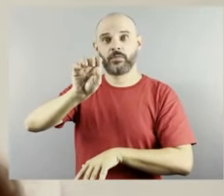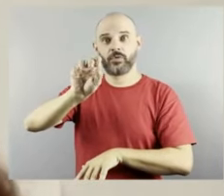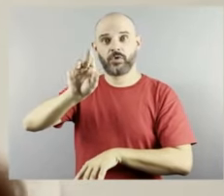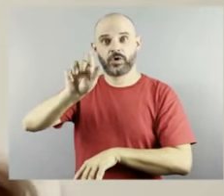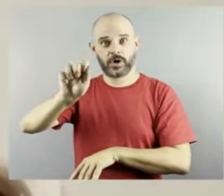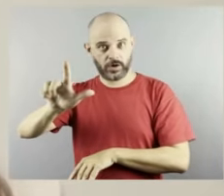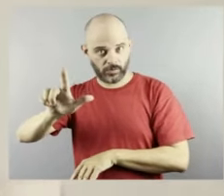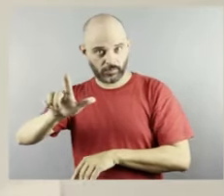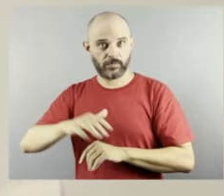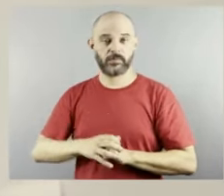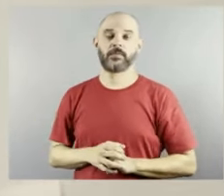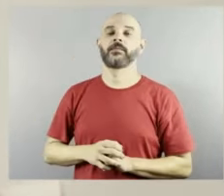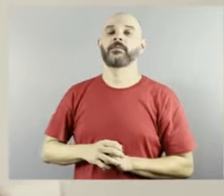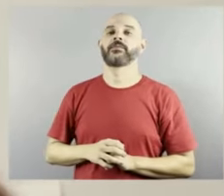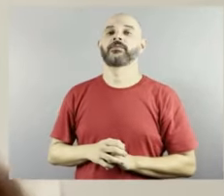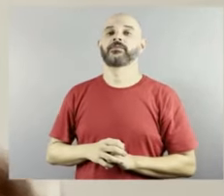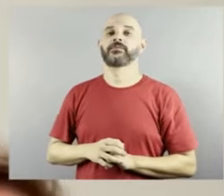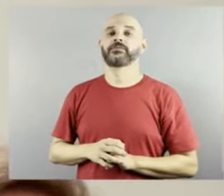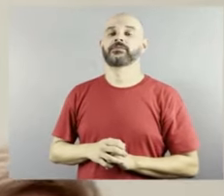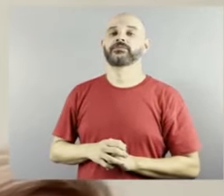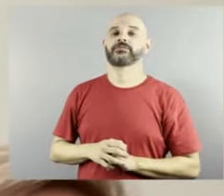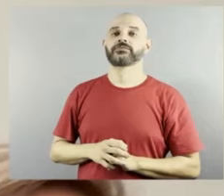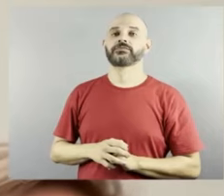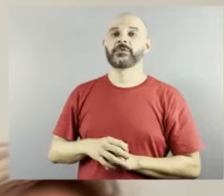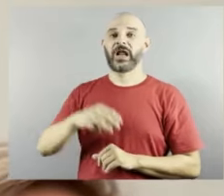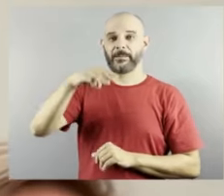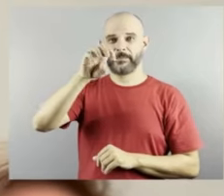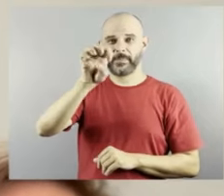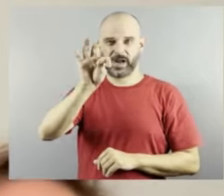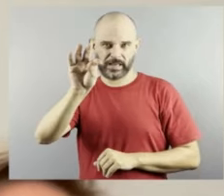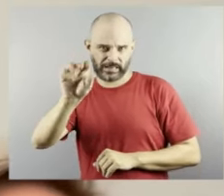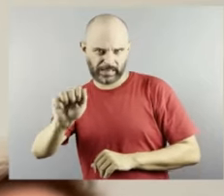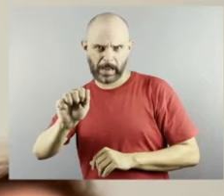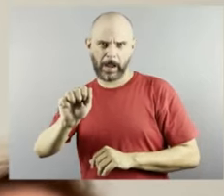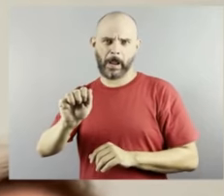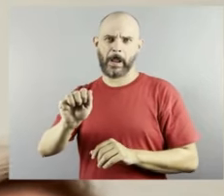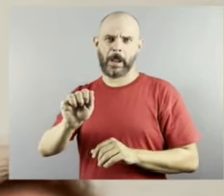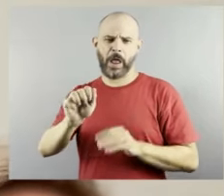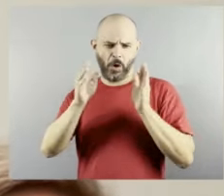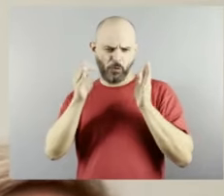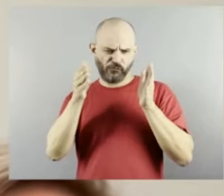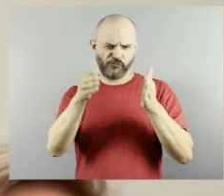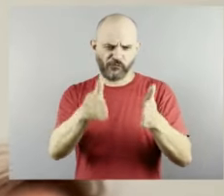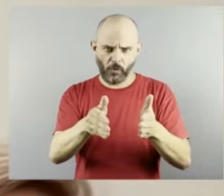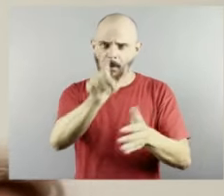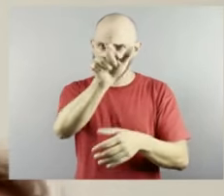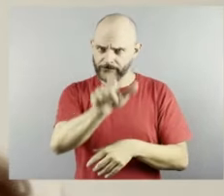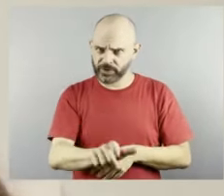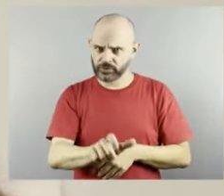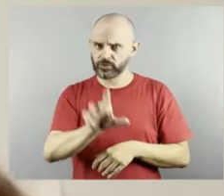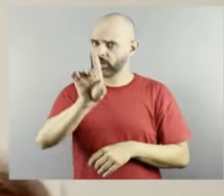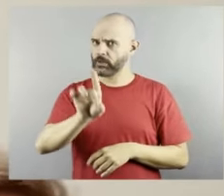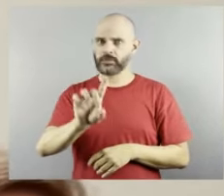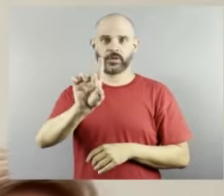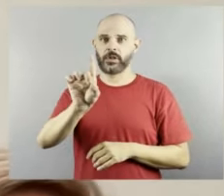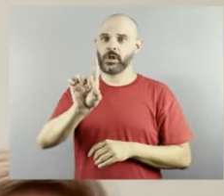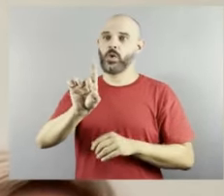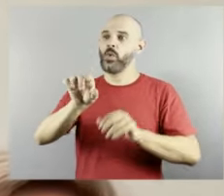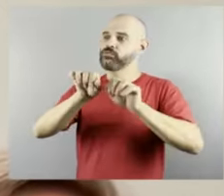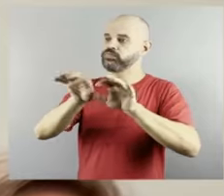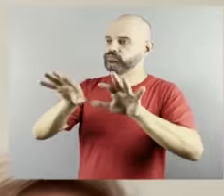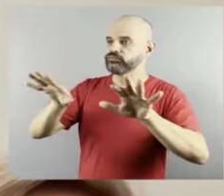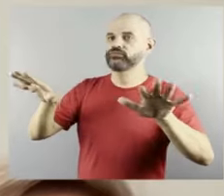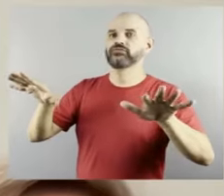com deficiência exclusivamente então é cursos de preparação para o mercado de trabalho nós temos o